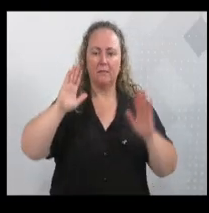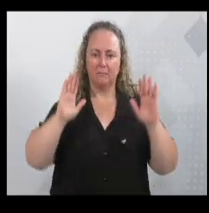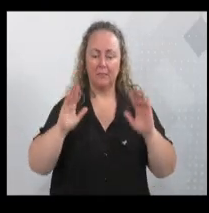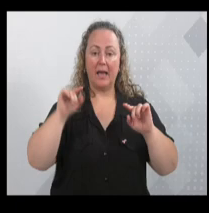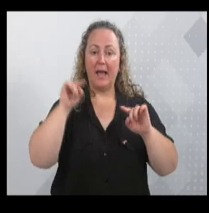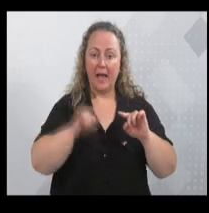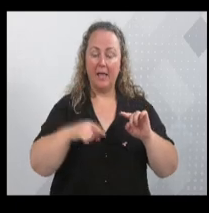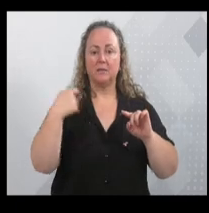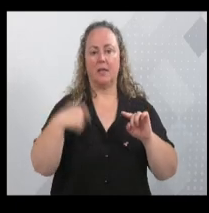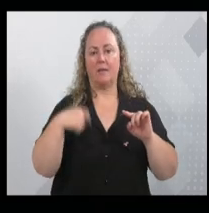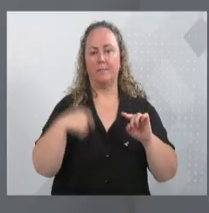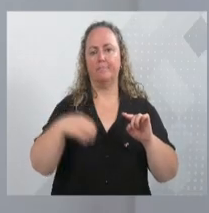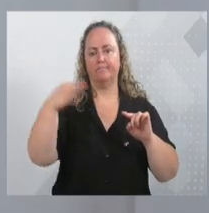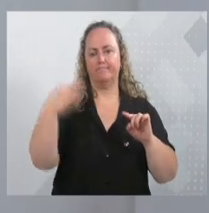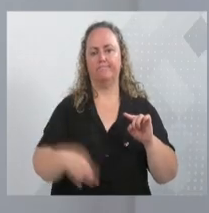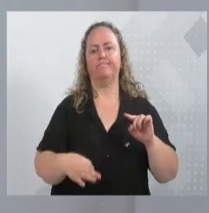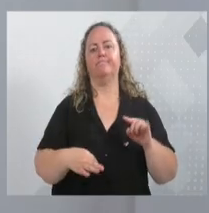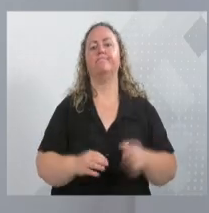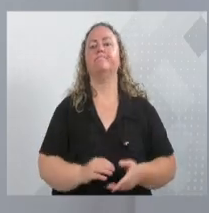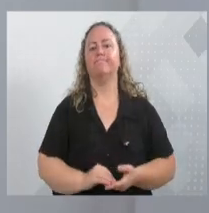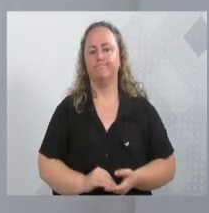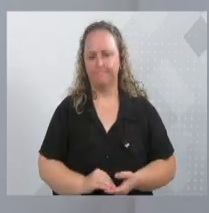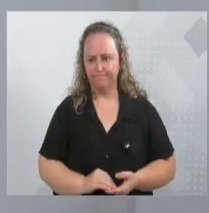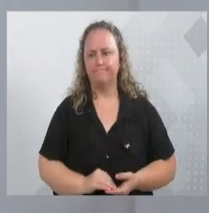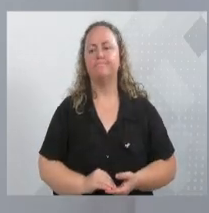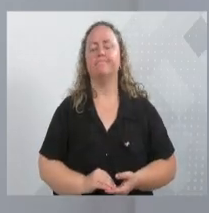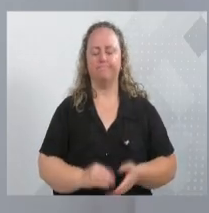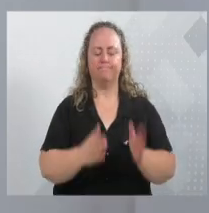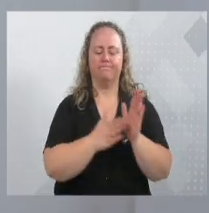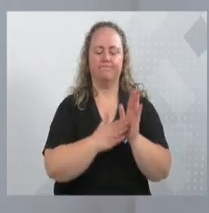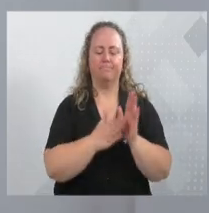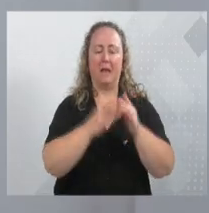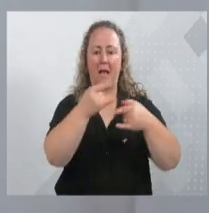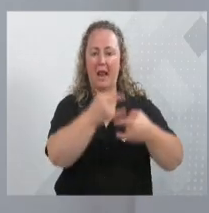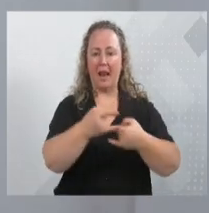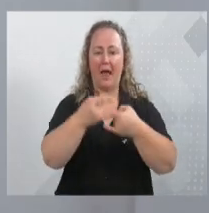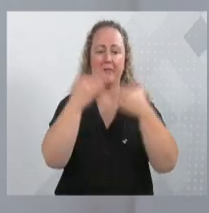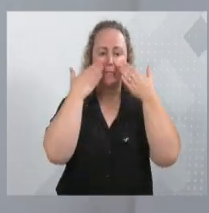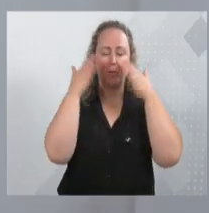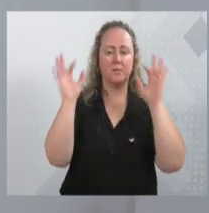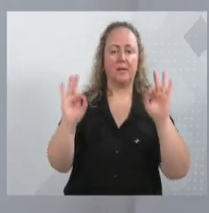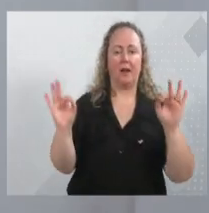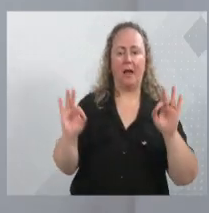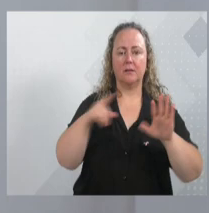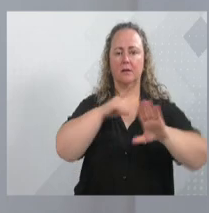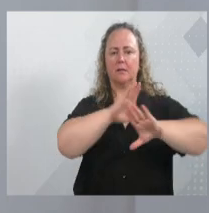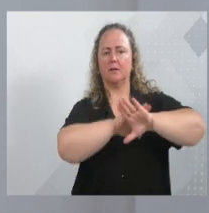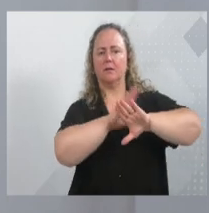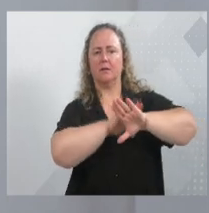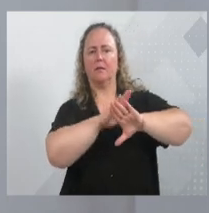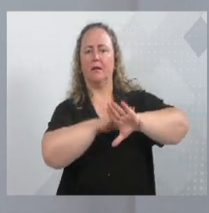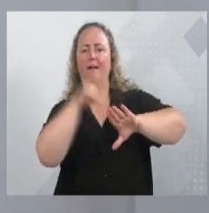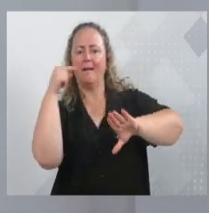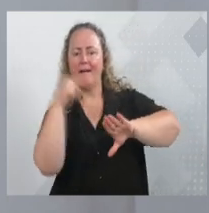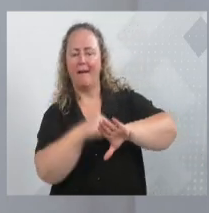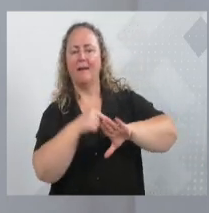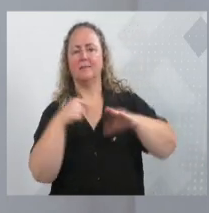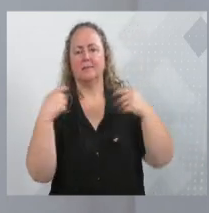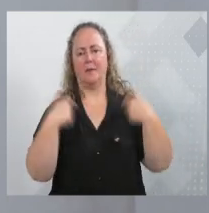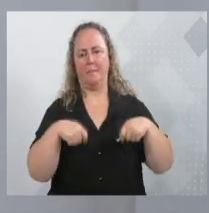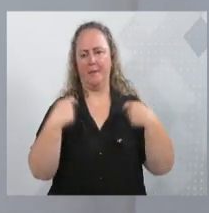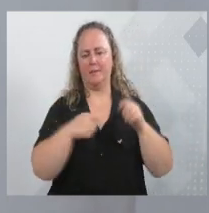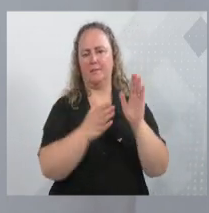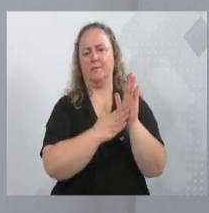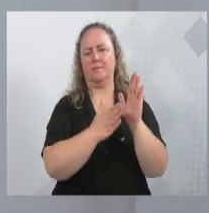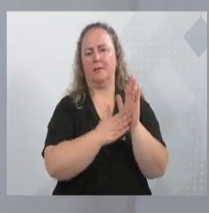aqui realmente aplaudidas. São essas pessoas, essas pessoas que precisam, porque essas estavam